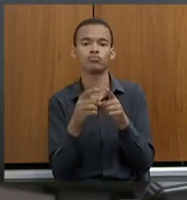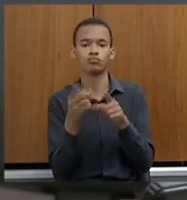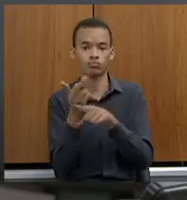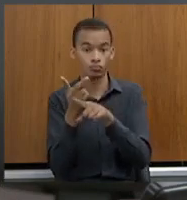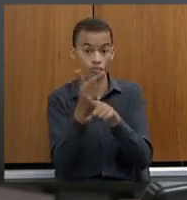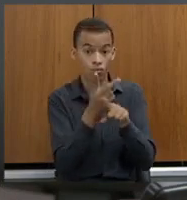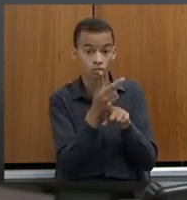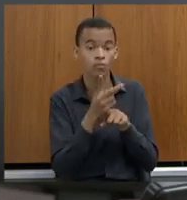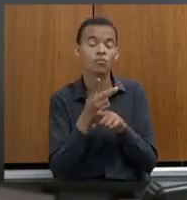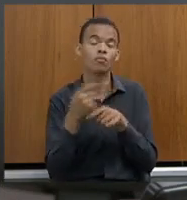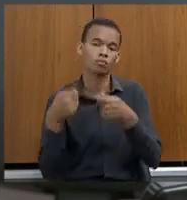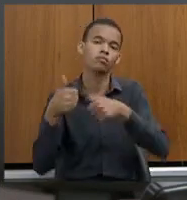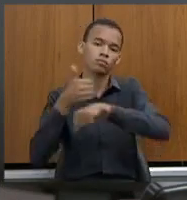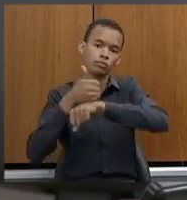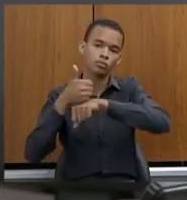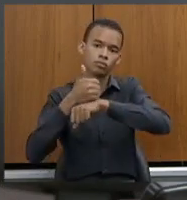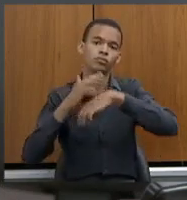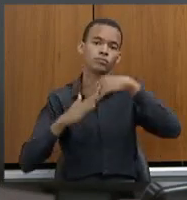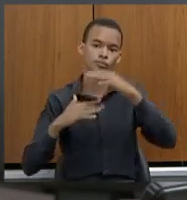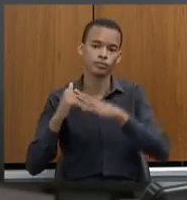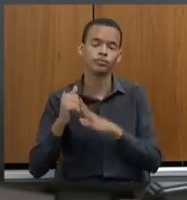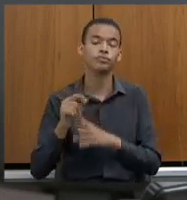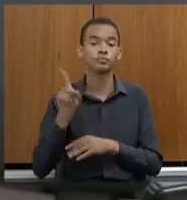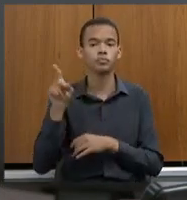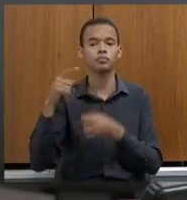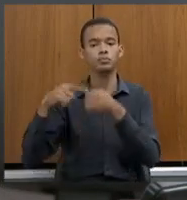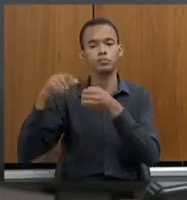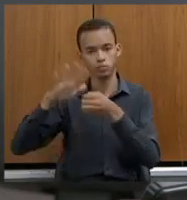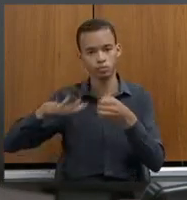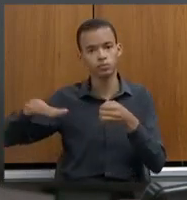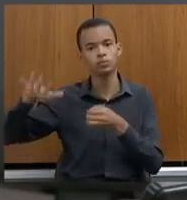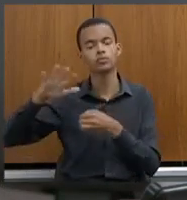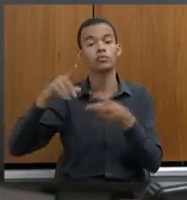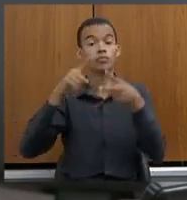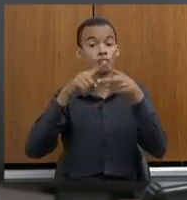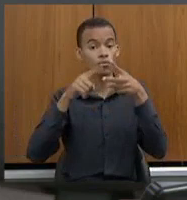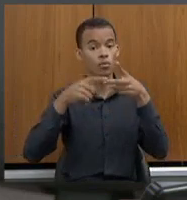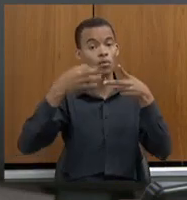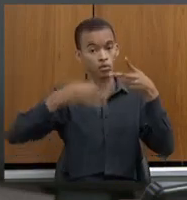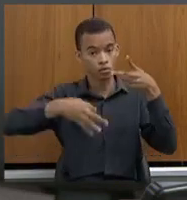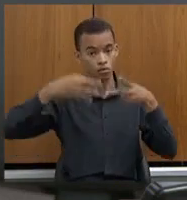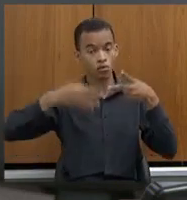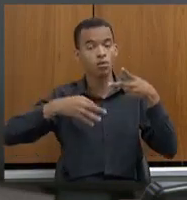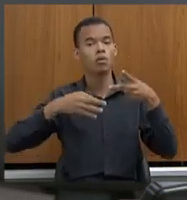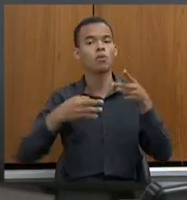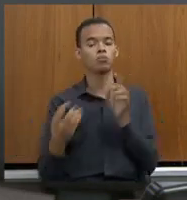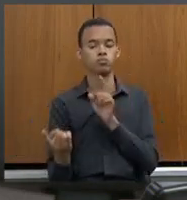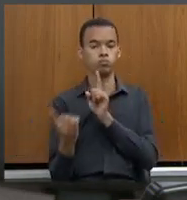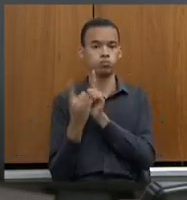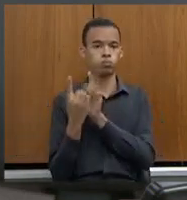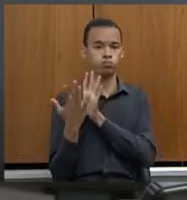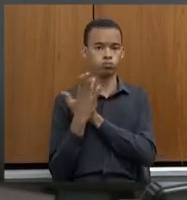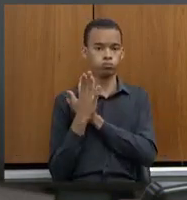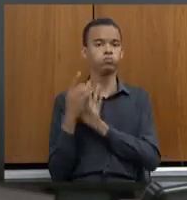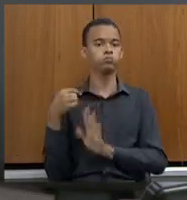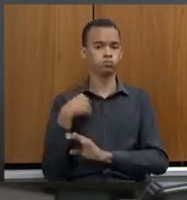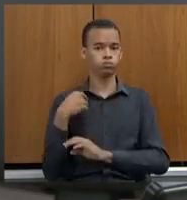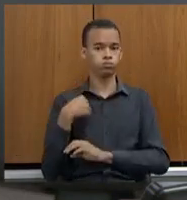que é um pedido de providência, Visconde do Rio Branco. Os dois promotores estiveram no meu gabinete, na segunda-feira,